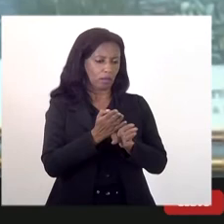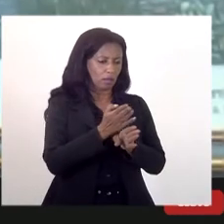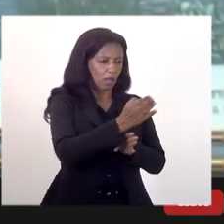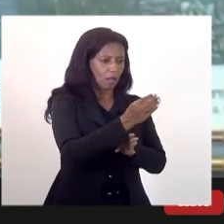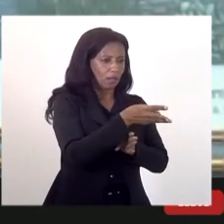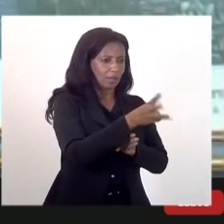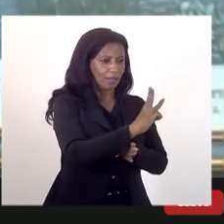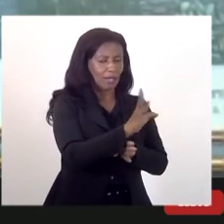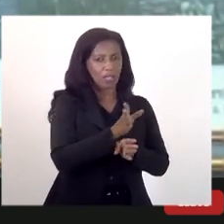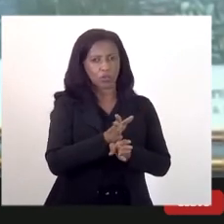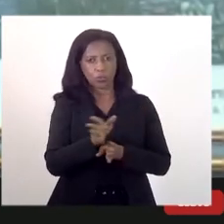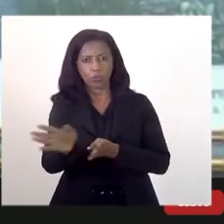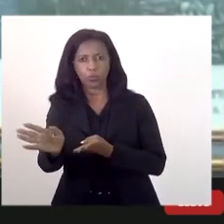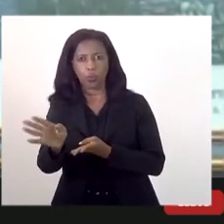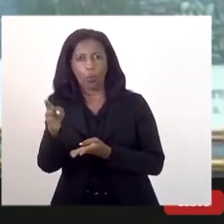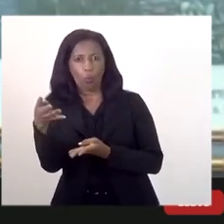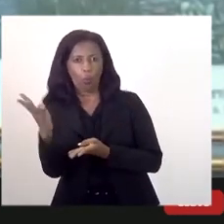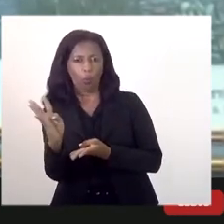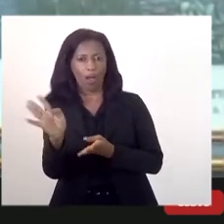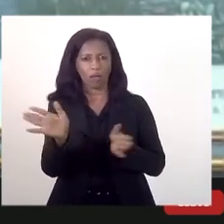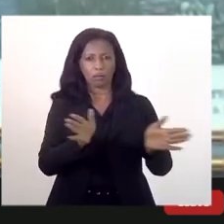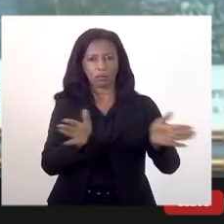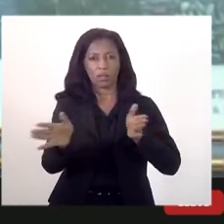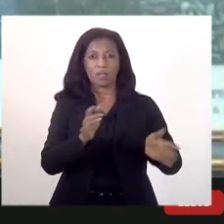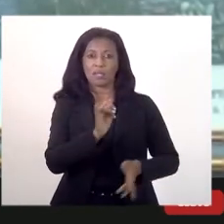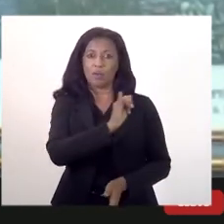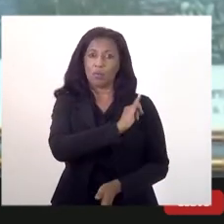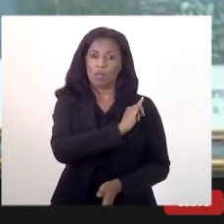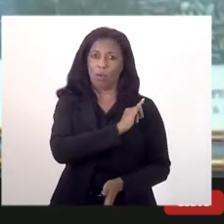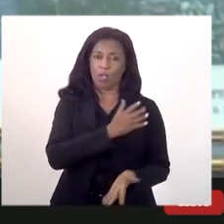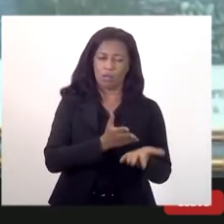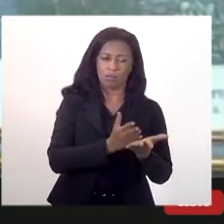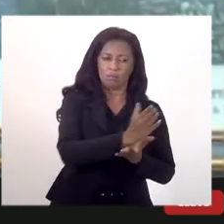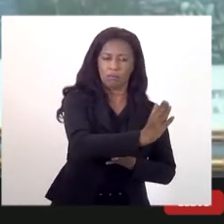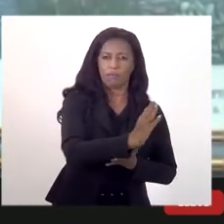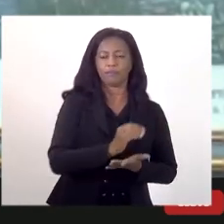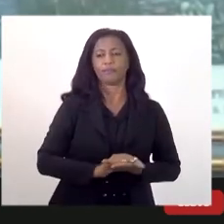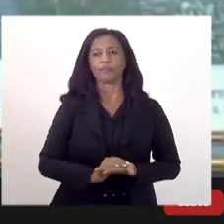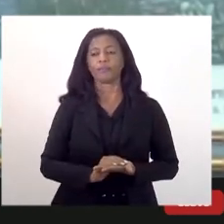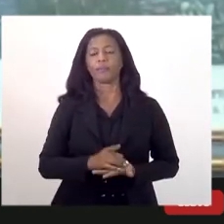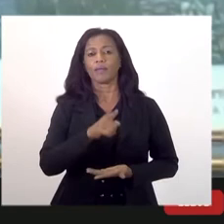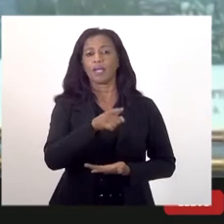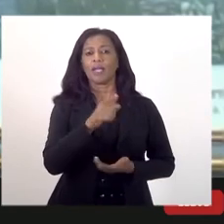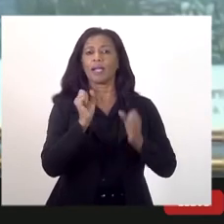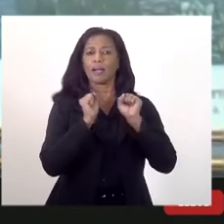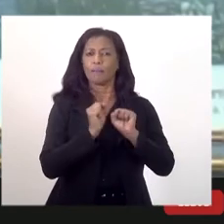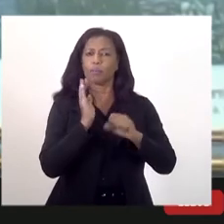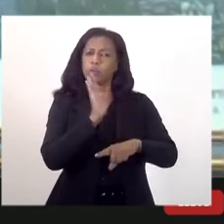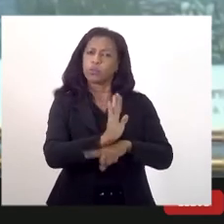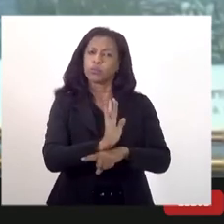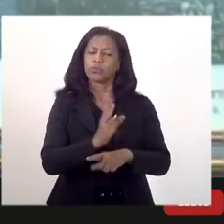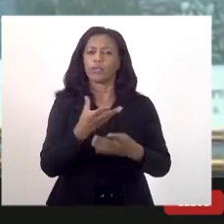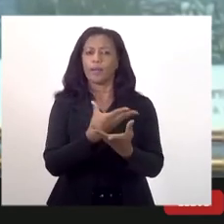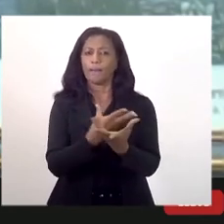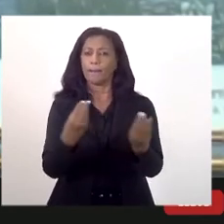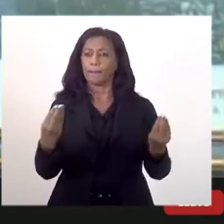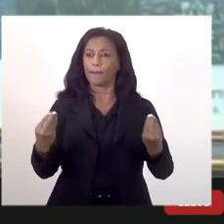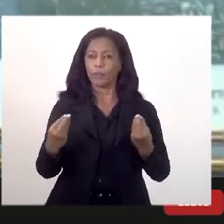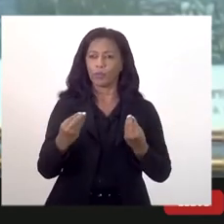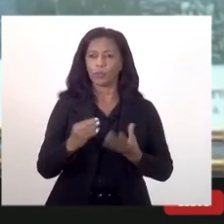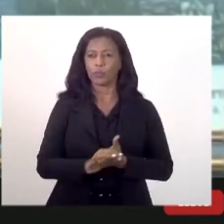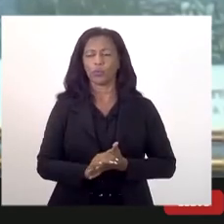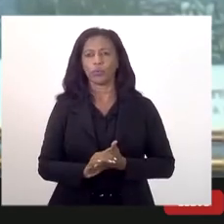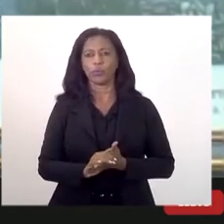e a Rota 4, que seria entrando por Itaguaí, ela pode, ela pode ajudar muito, que o Vagner fez uma